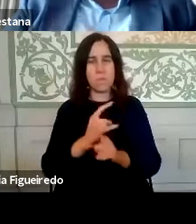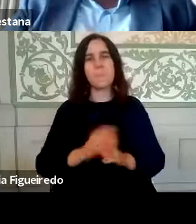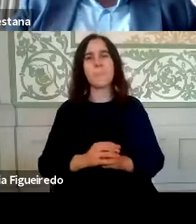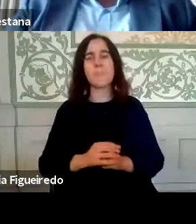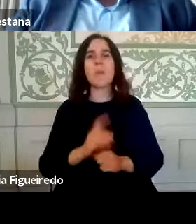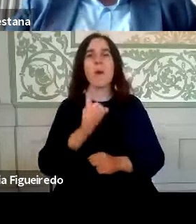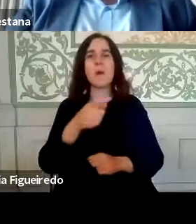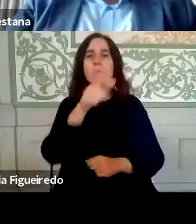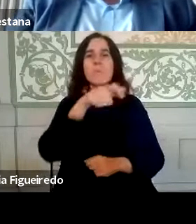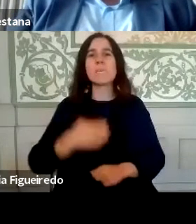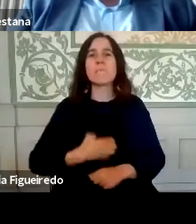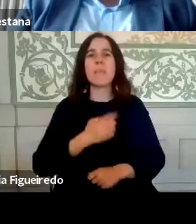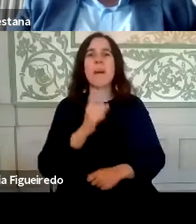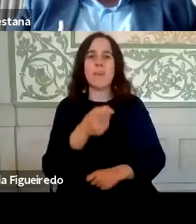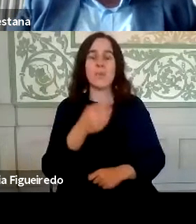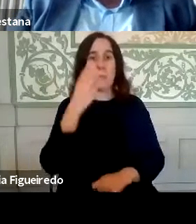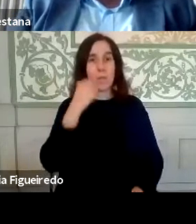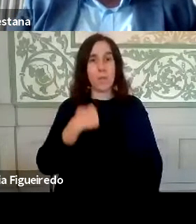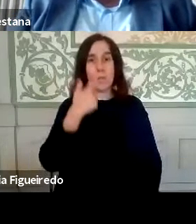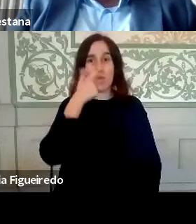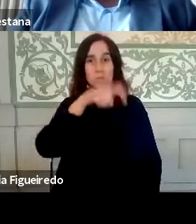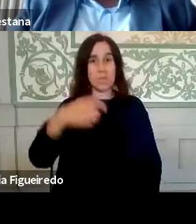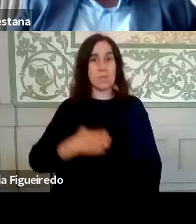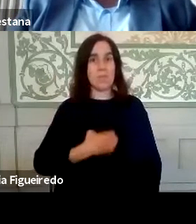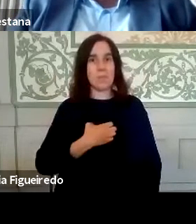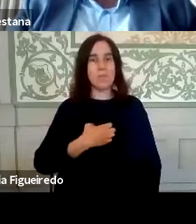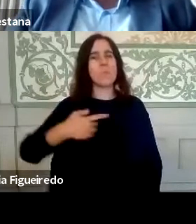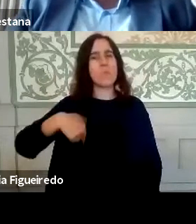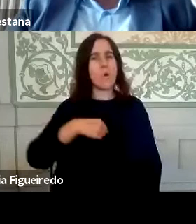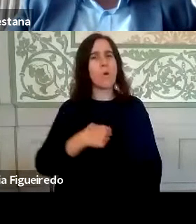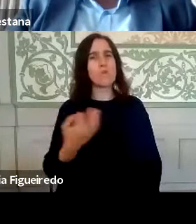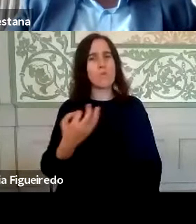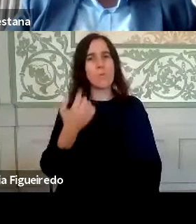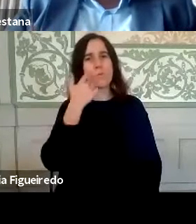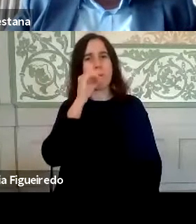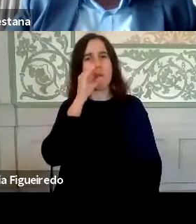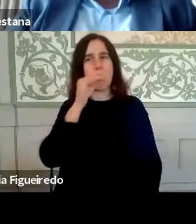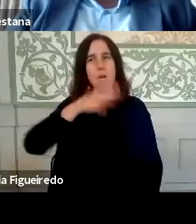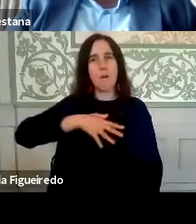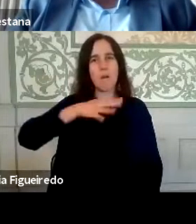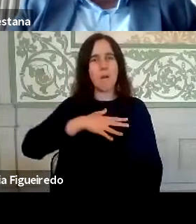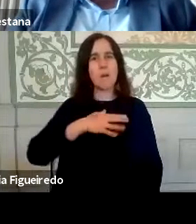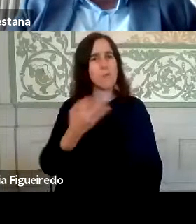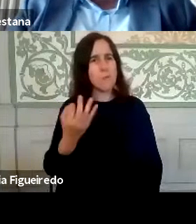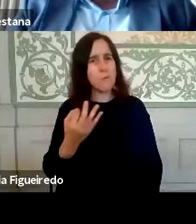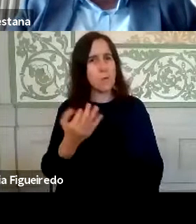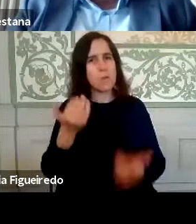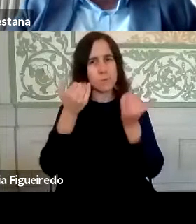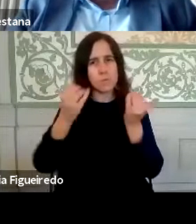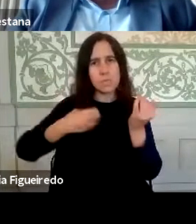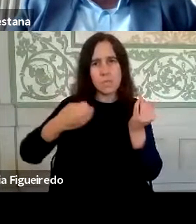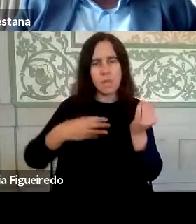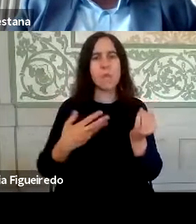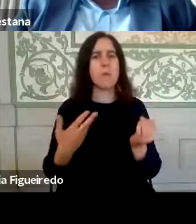O que é as pessoas sentiram? Eu acho que as pessoas sentiram e nós tivemos também esse reconhecimento e até recebemos essa informação de muitos